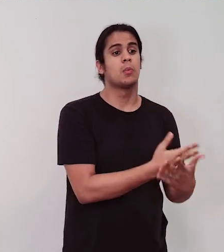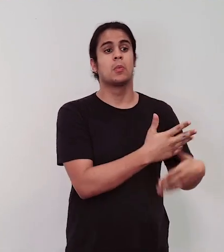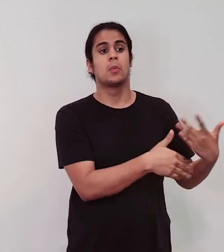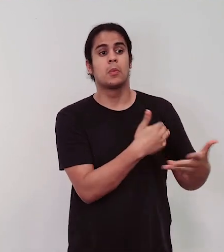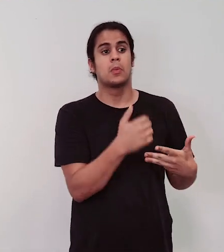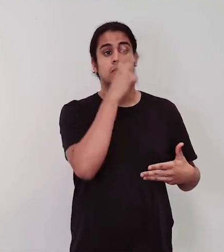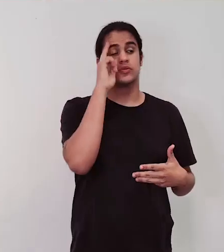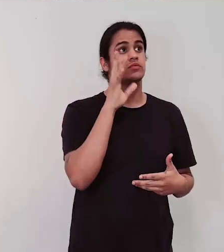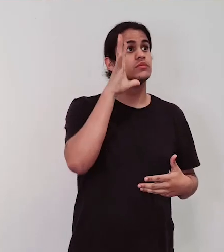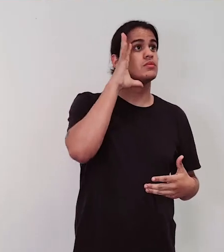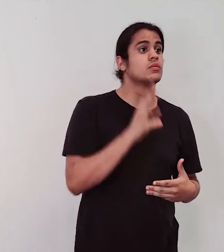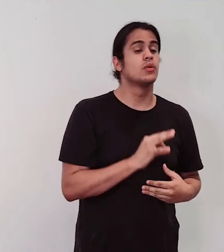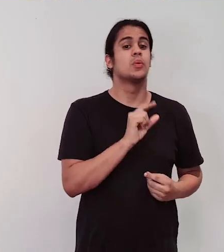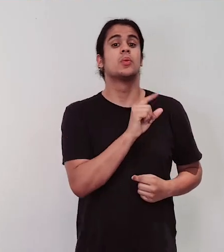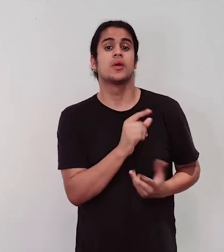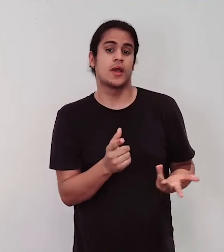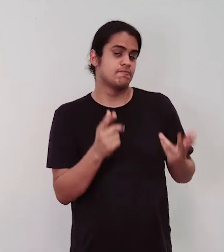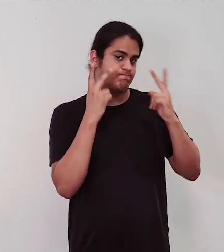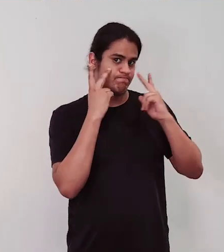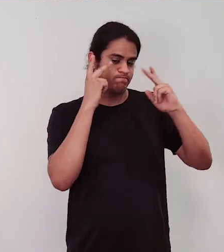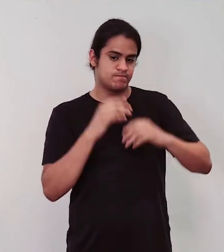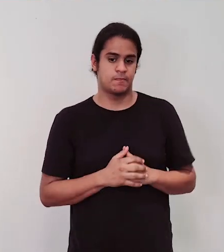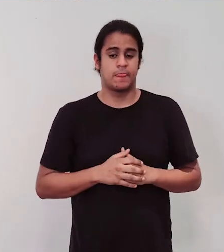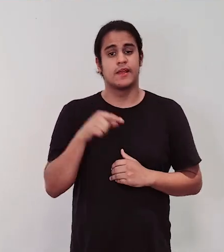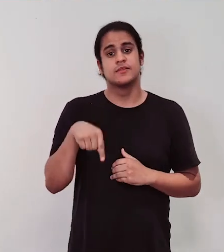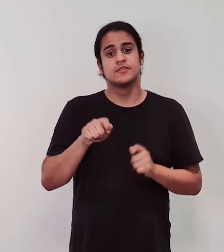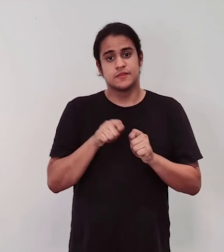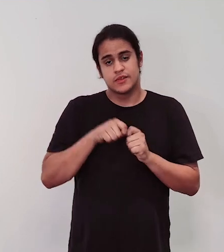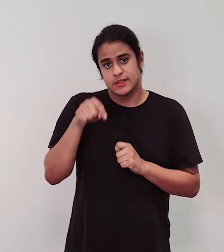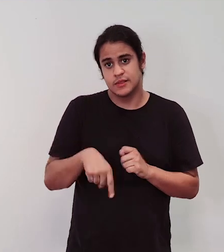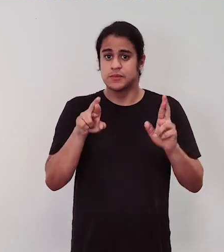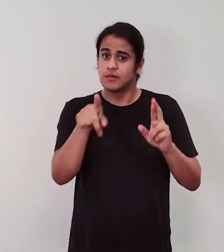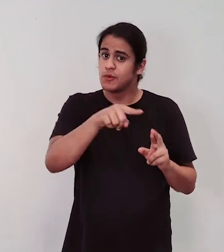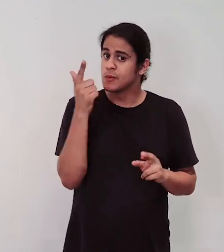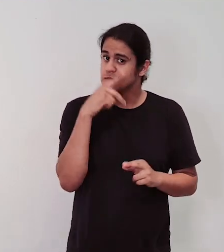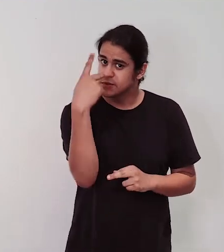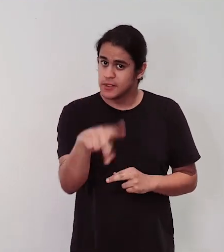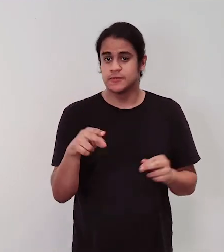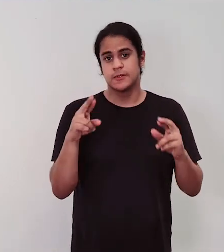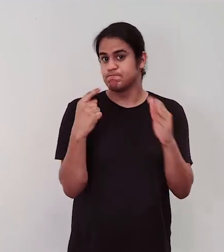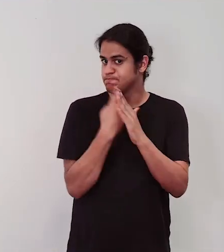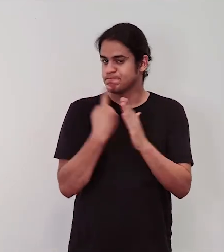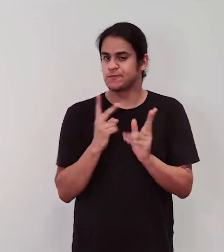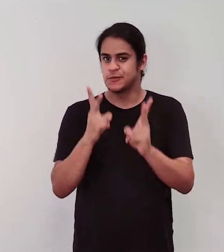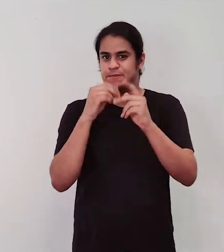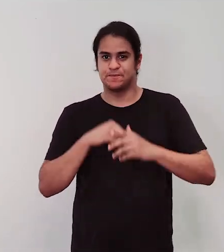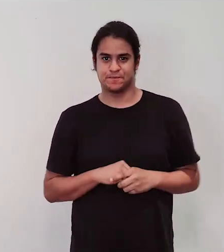isso vai chegar nas pessoas. Esses foram os lames produzidos aqui. Espero que vocês façam os seus e continuem fazendo perguntas.